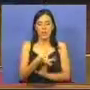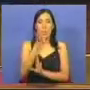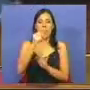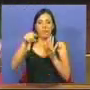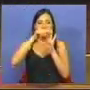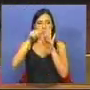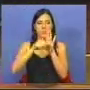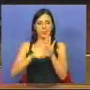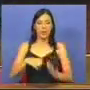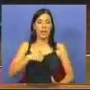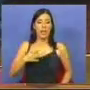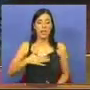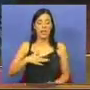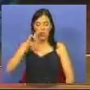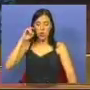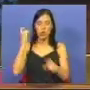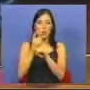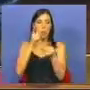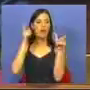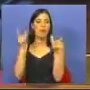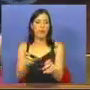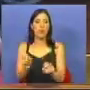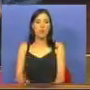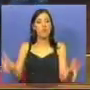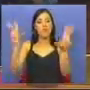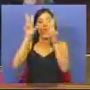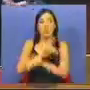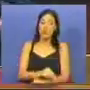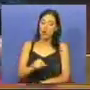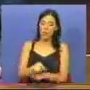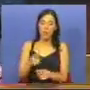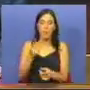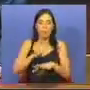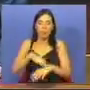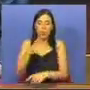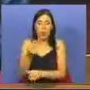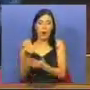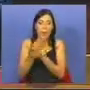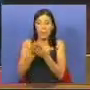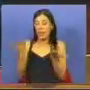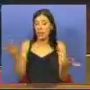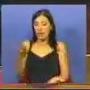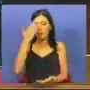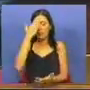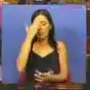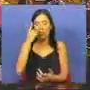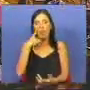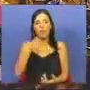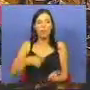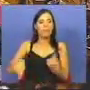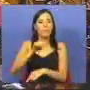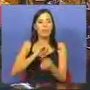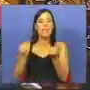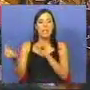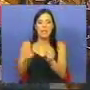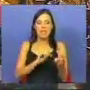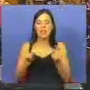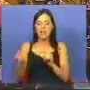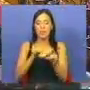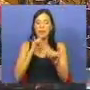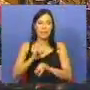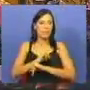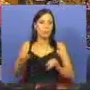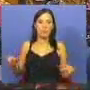para as entidades de supervisão, um novo decálogo para o capitalismo. Há pouco verificou-se aqui que esse debate é ainda um debate